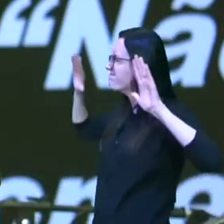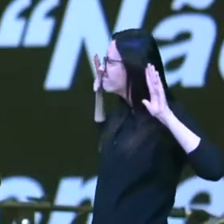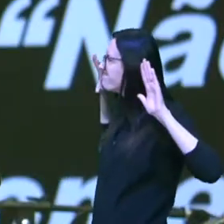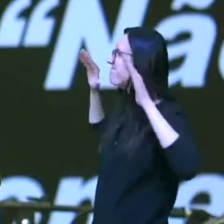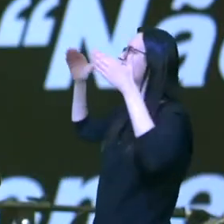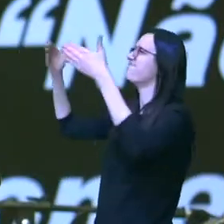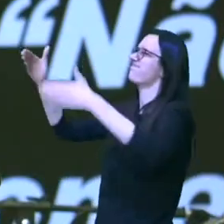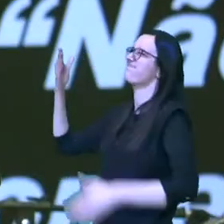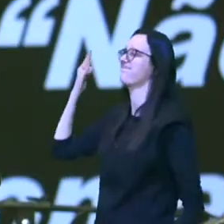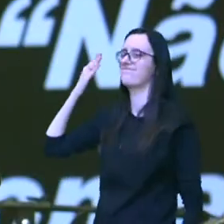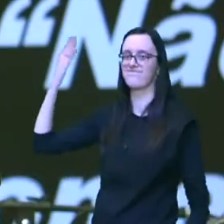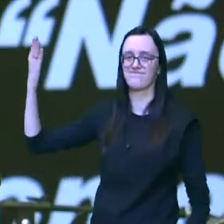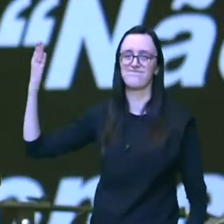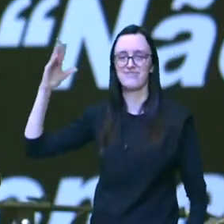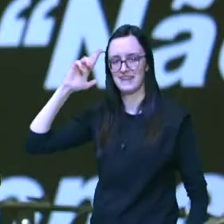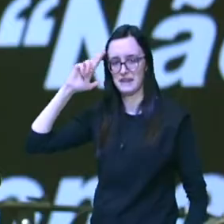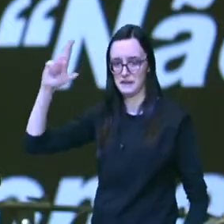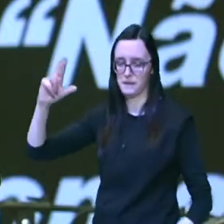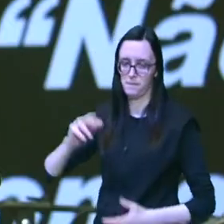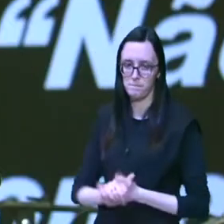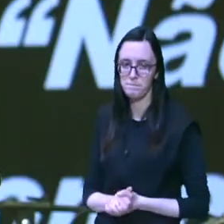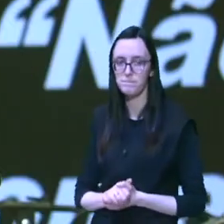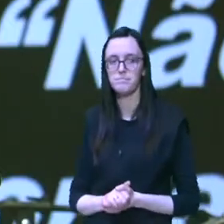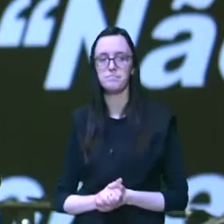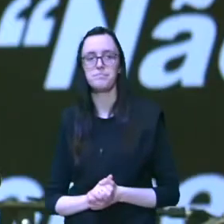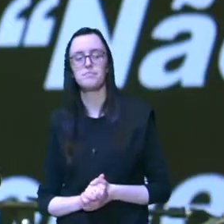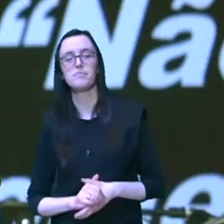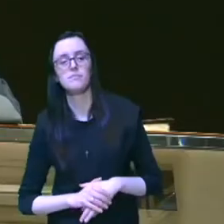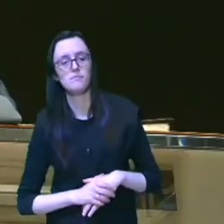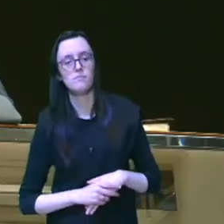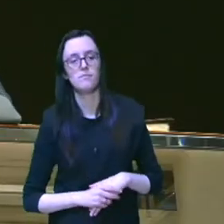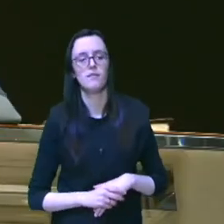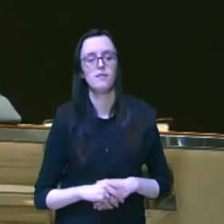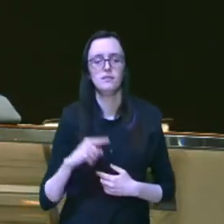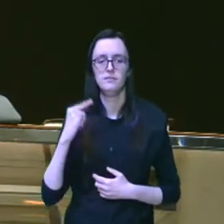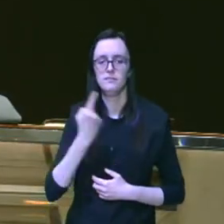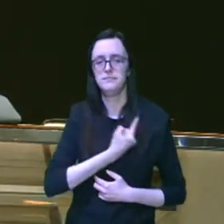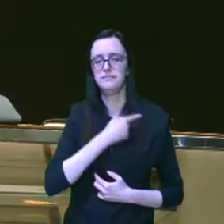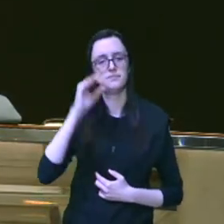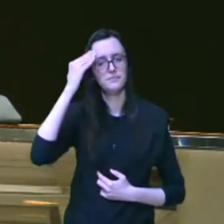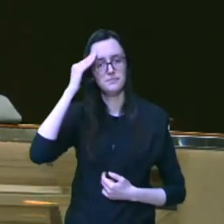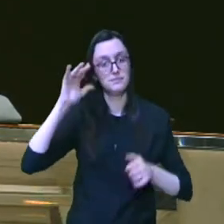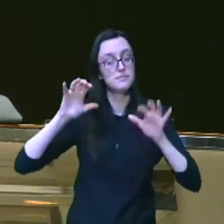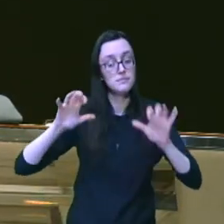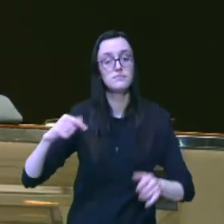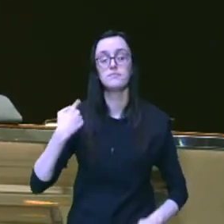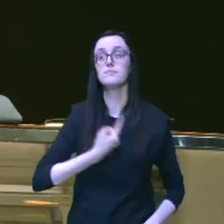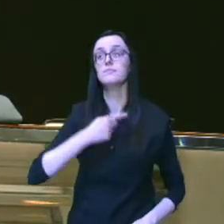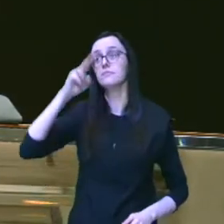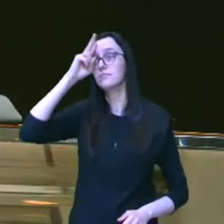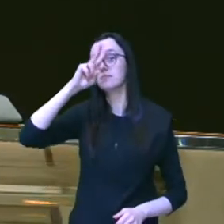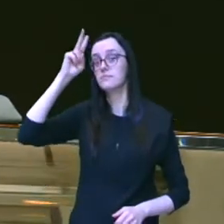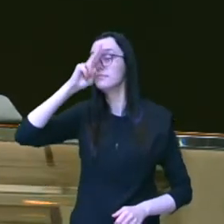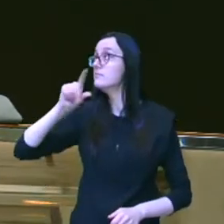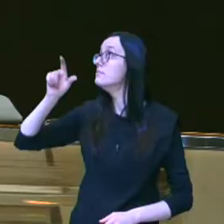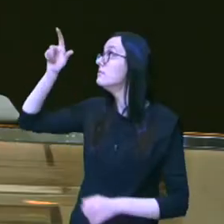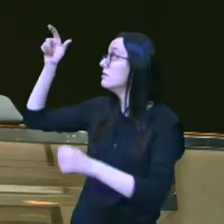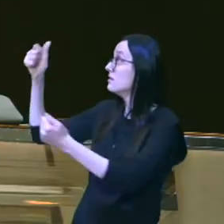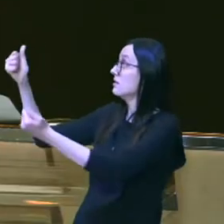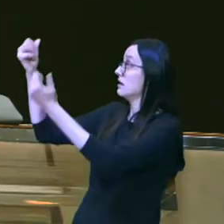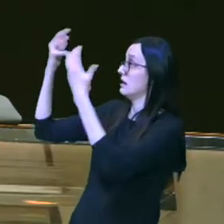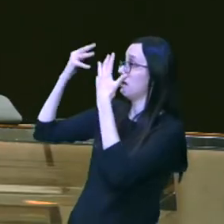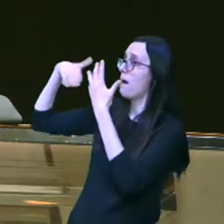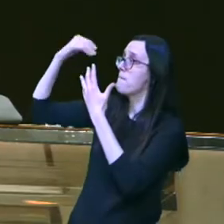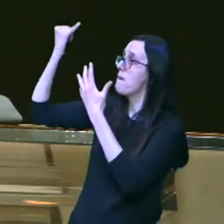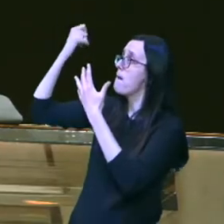ao Senhor quando nós entendemos isso nós lembramos que o abençoador é mais importante que a bênção